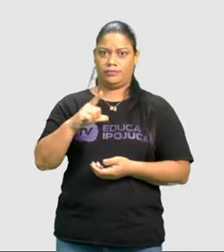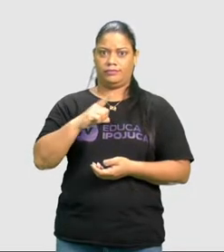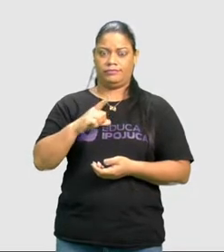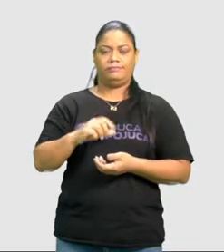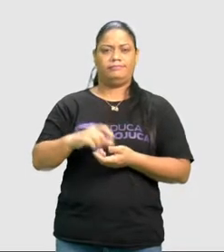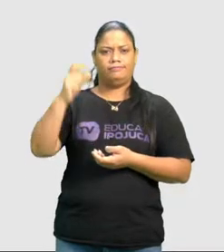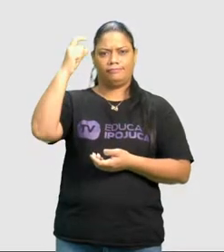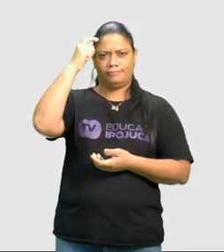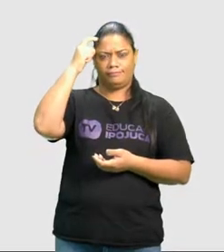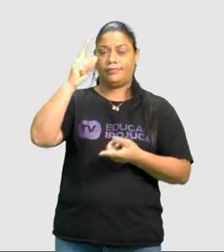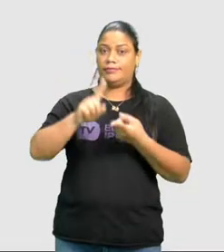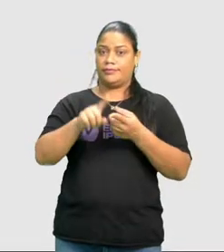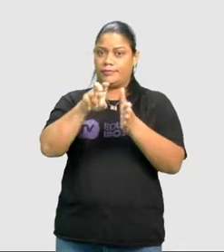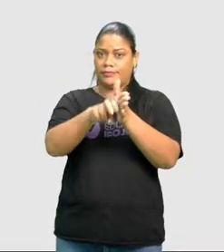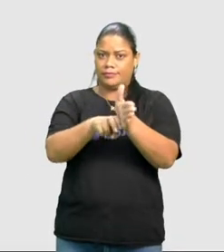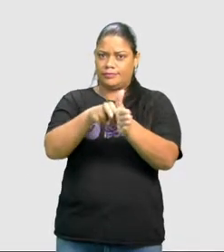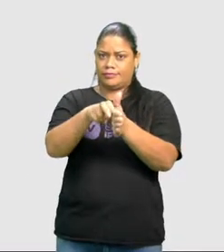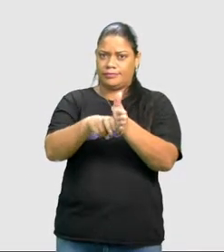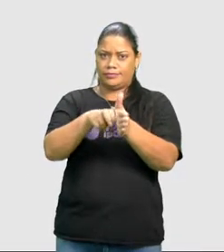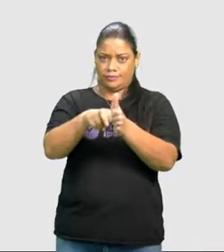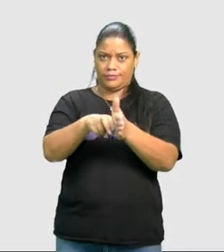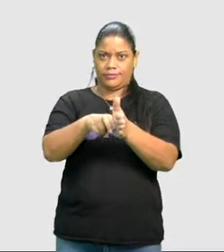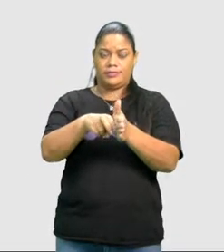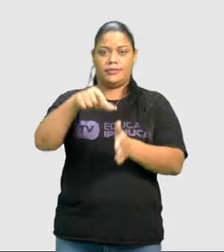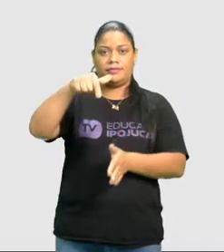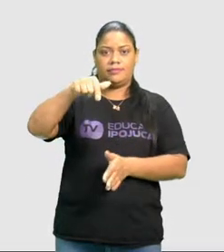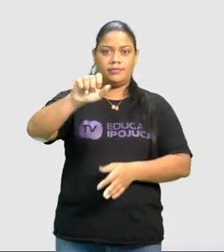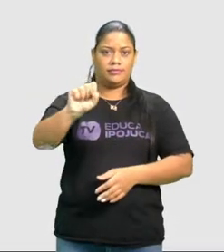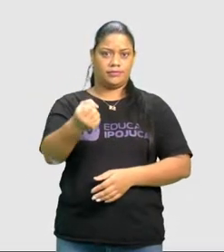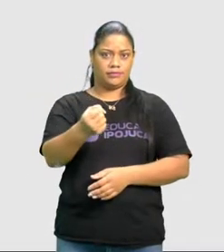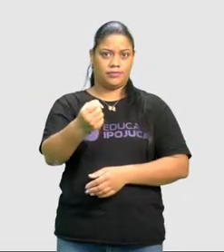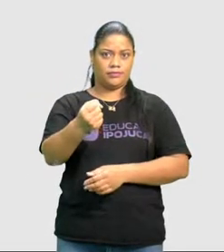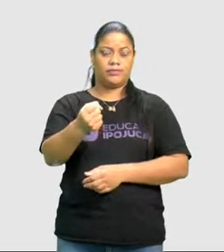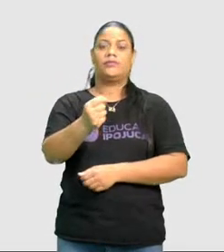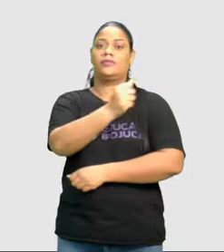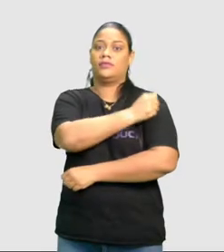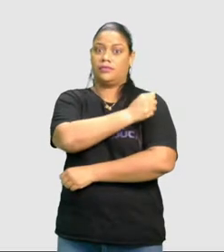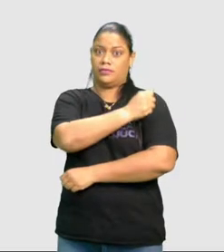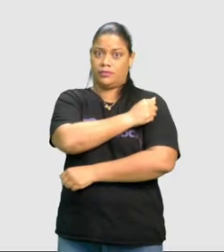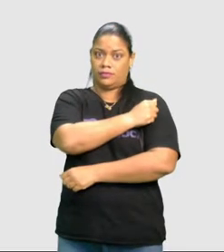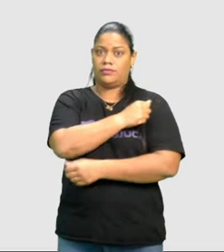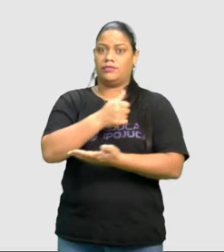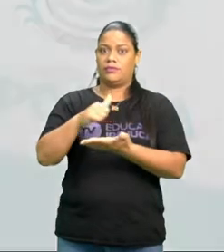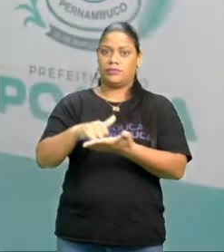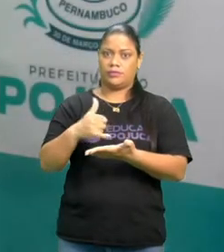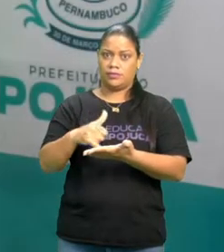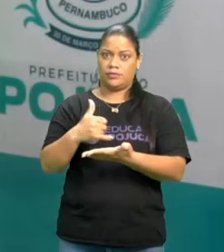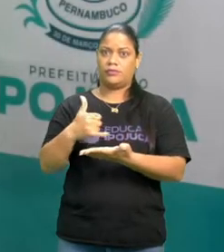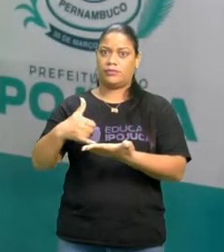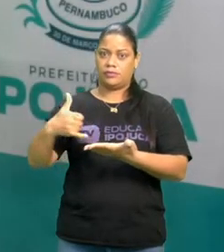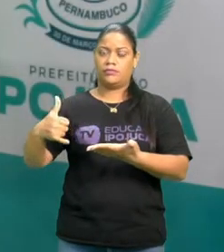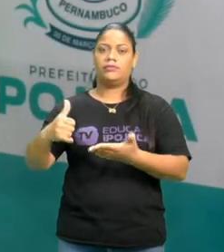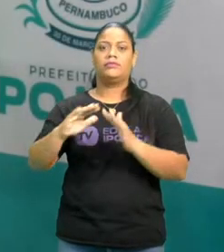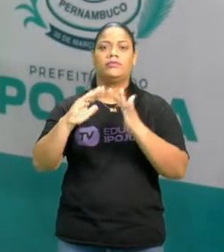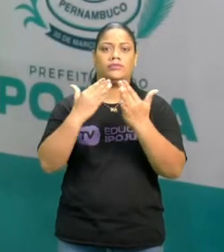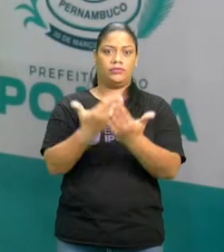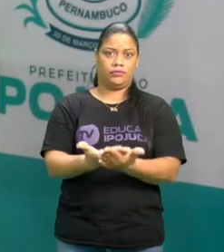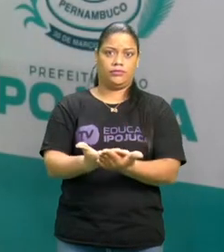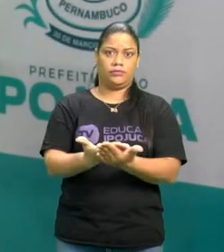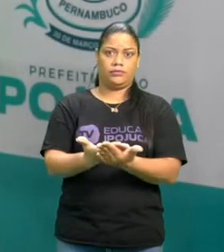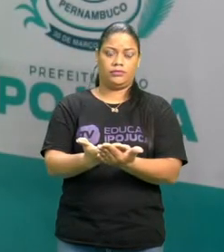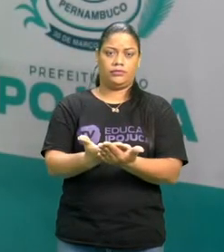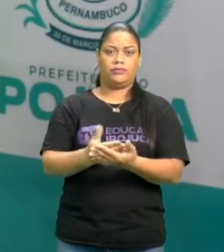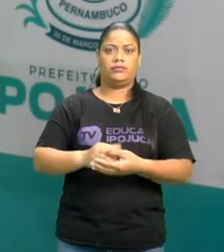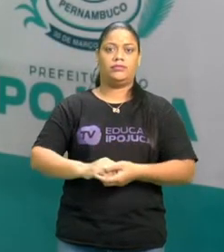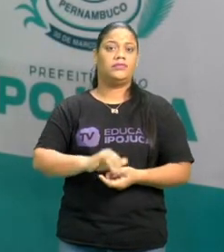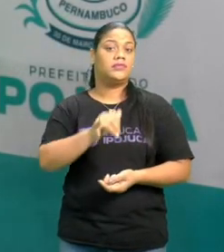e cadeirante é um dos 78 alunos de inclusão matriculados na escola. Portanto, esse